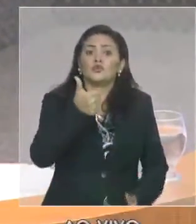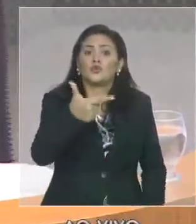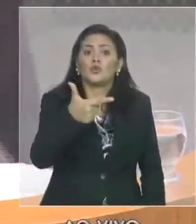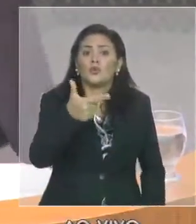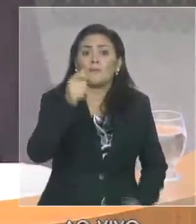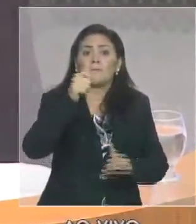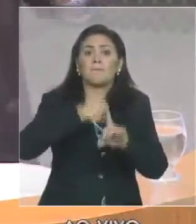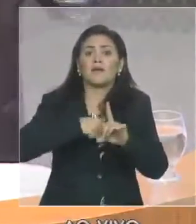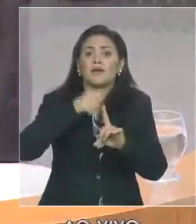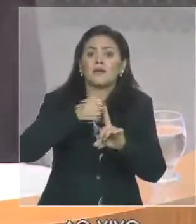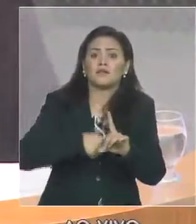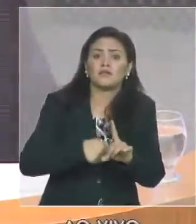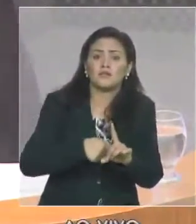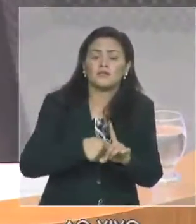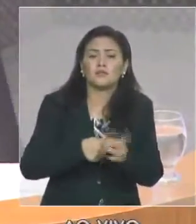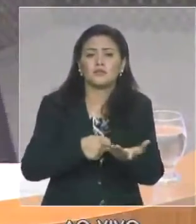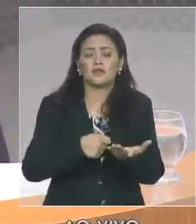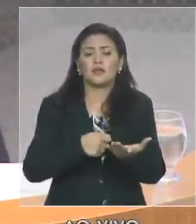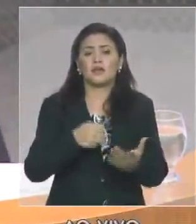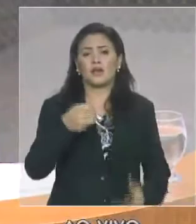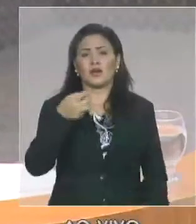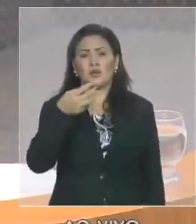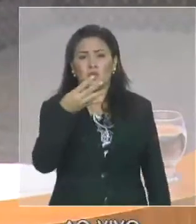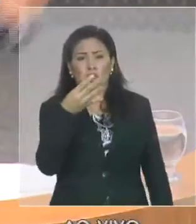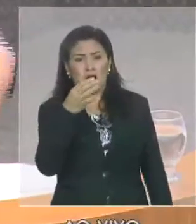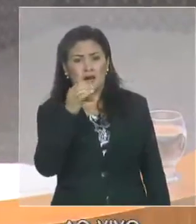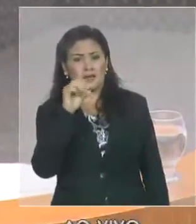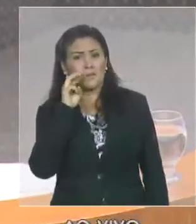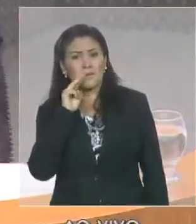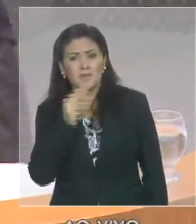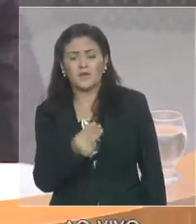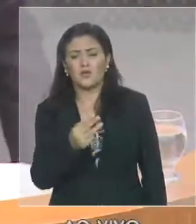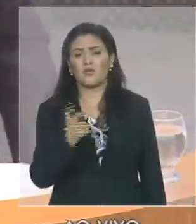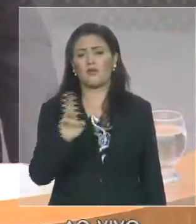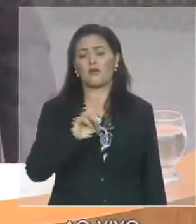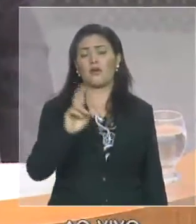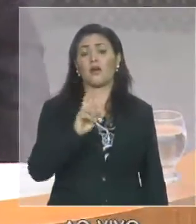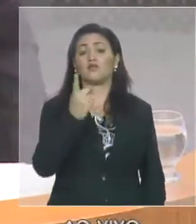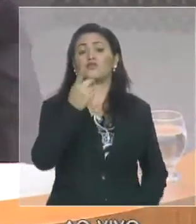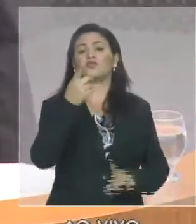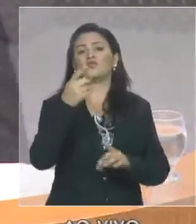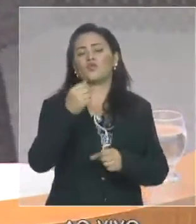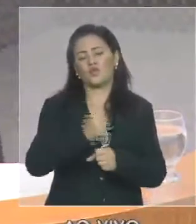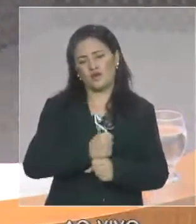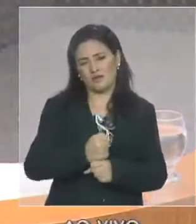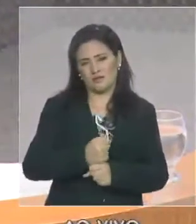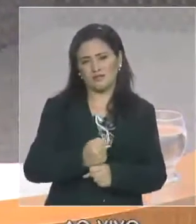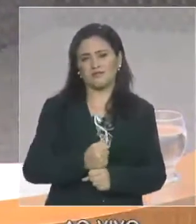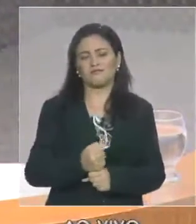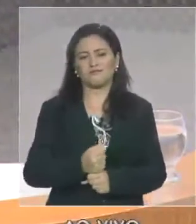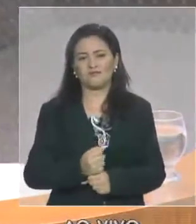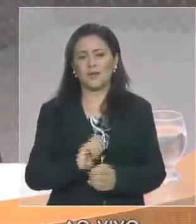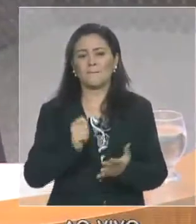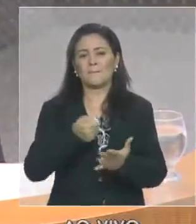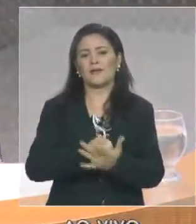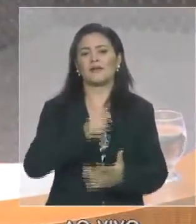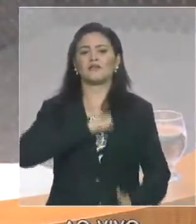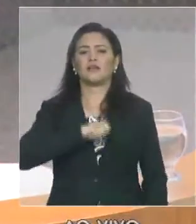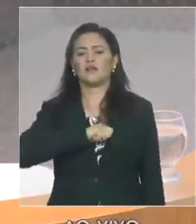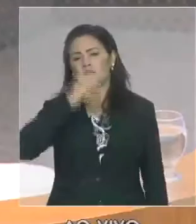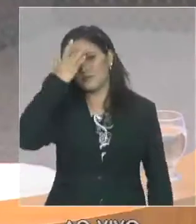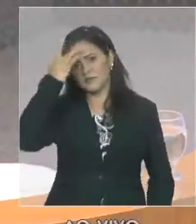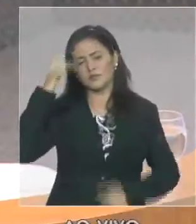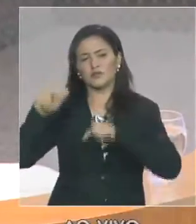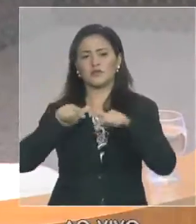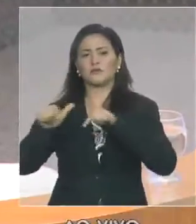estamos chegando a mais de 30, 40 milhões de reais por ano para manter um hospital desse de alta complexidade, de dimensão